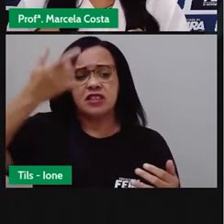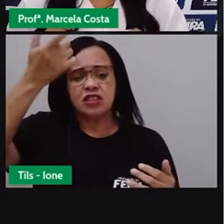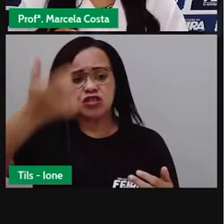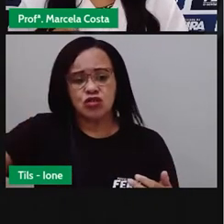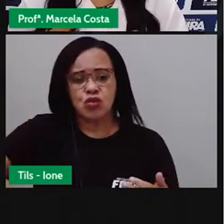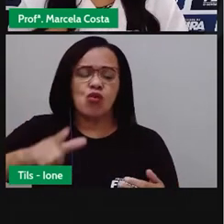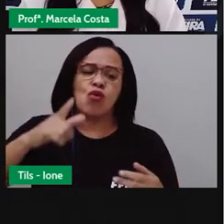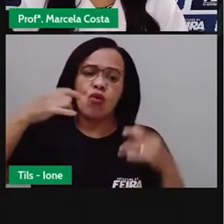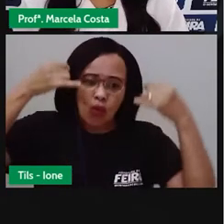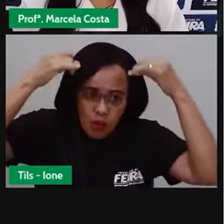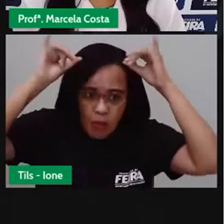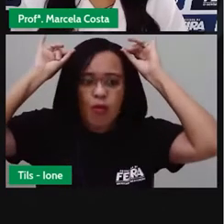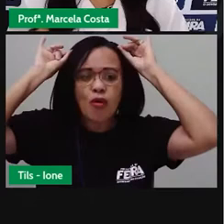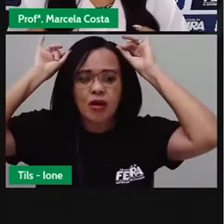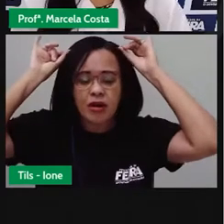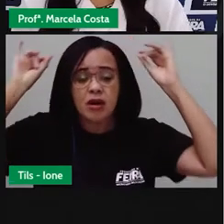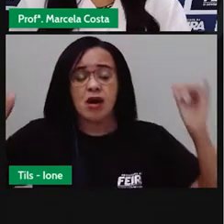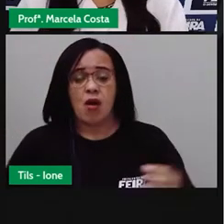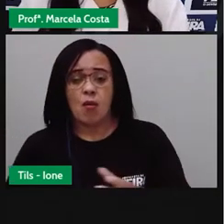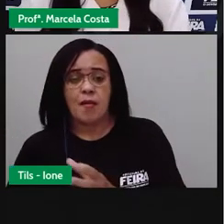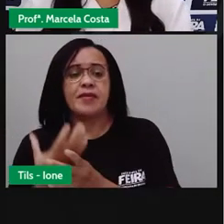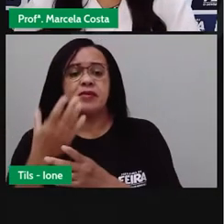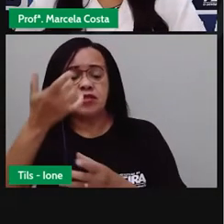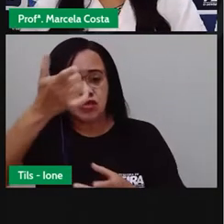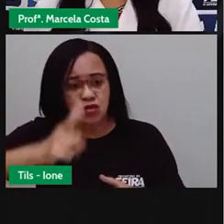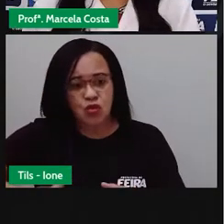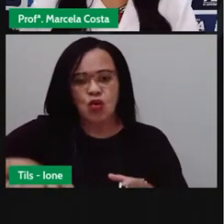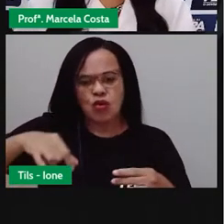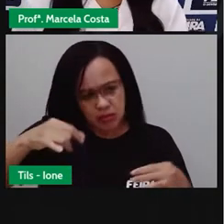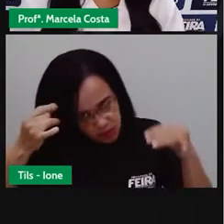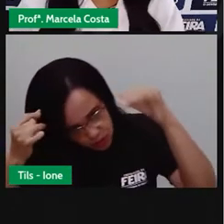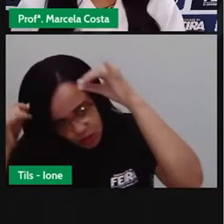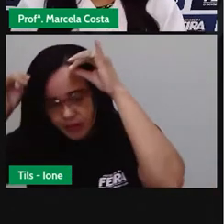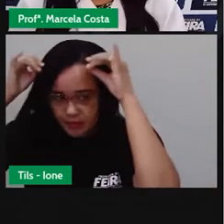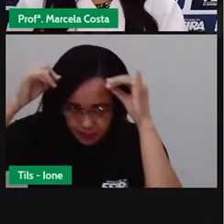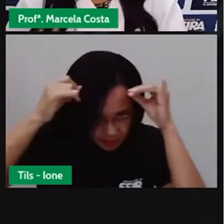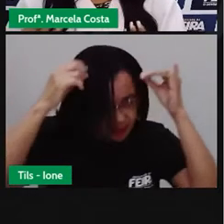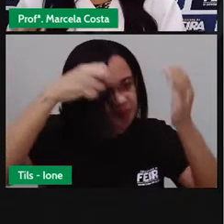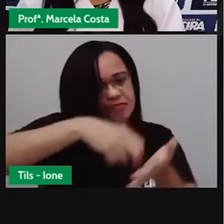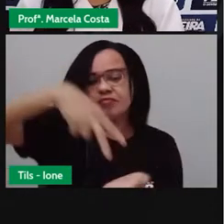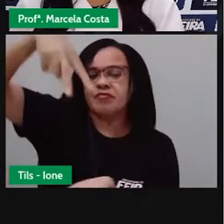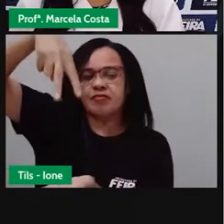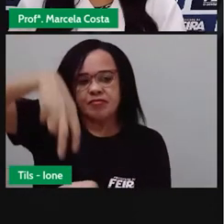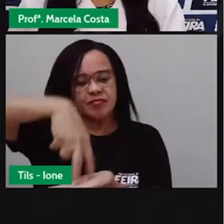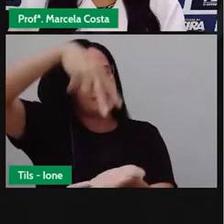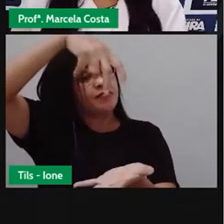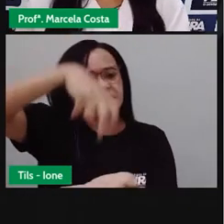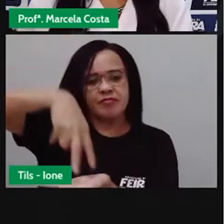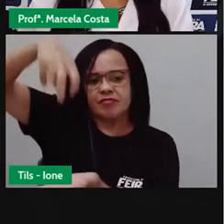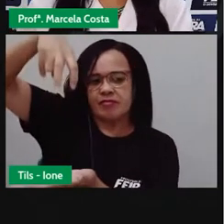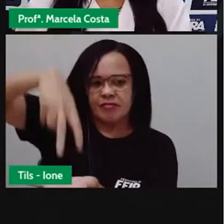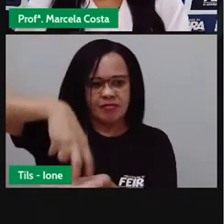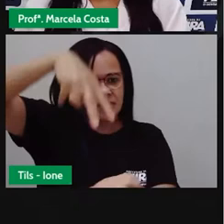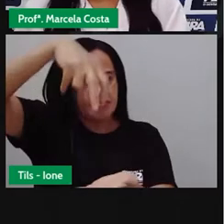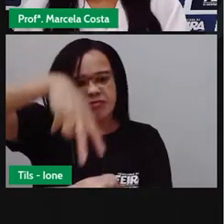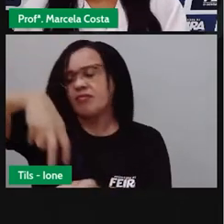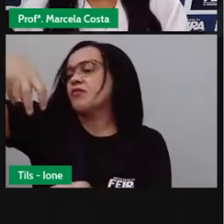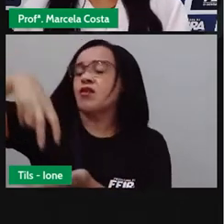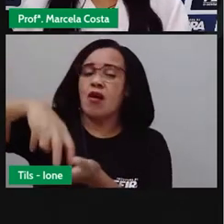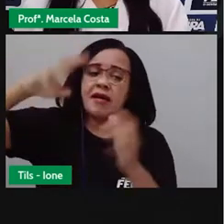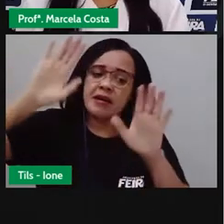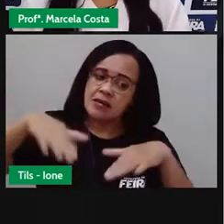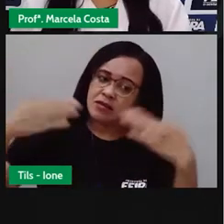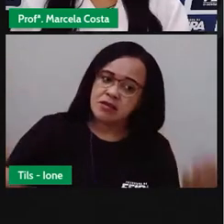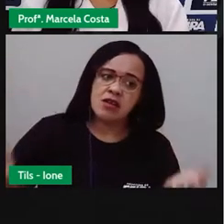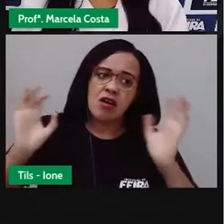E aí, quando o boi reviveu, ele começou a dançar por lá. E aí, lá no Piauí, nessa festa do Pumba Meu